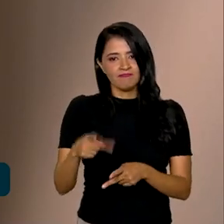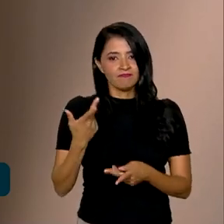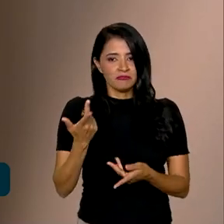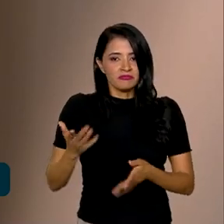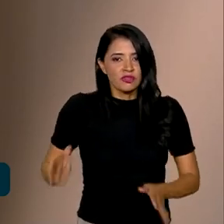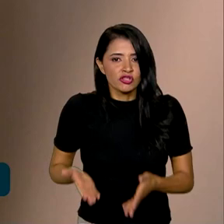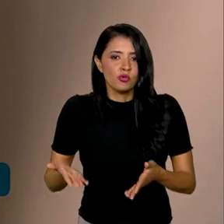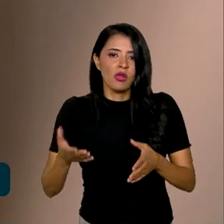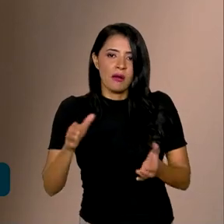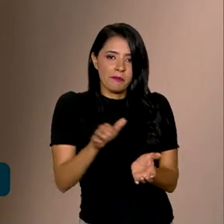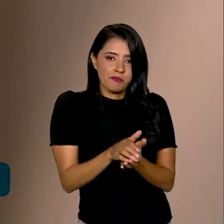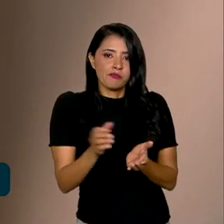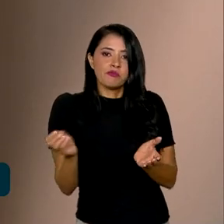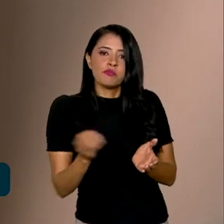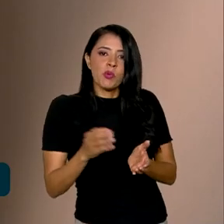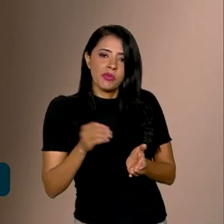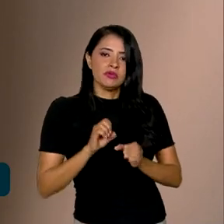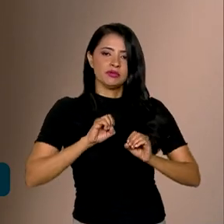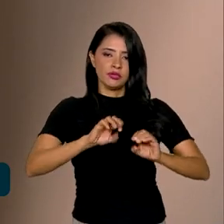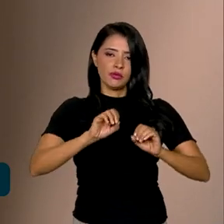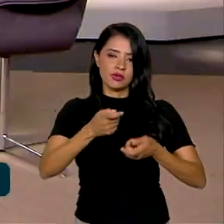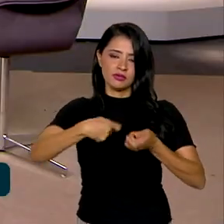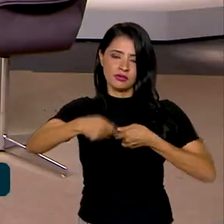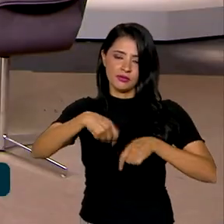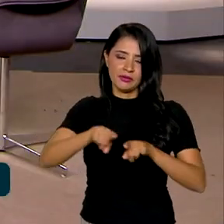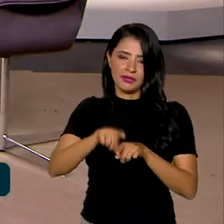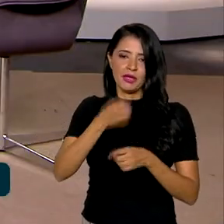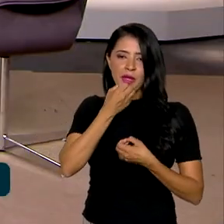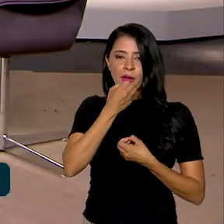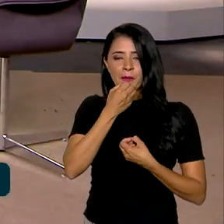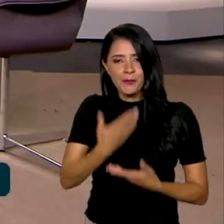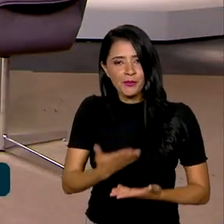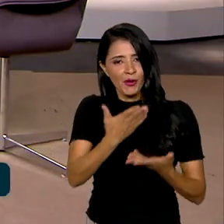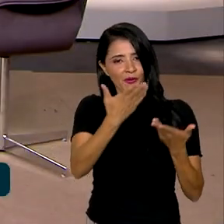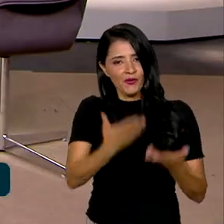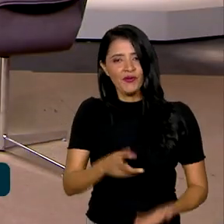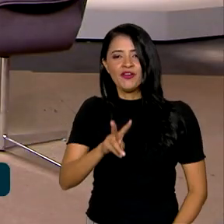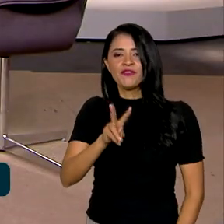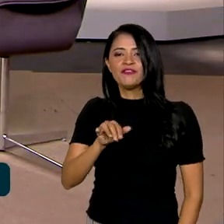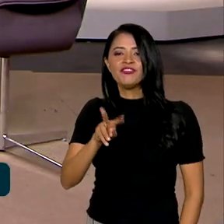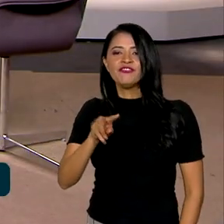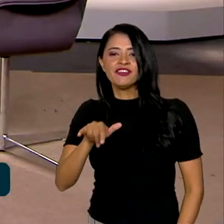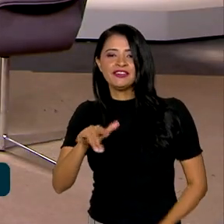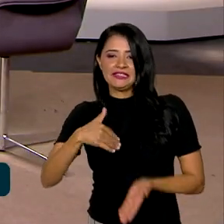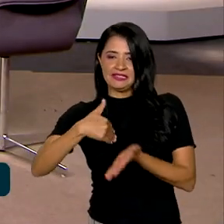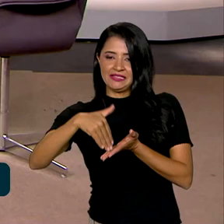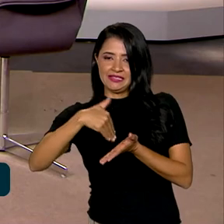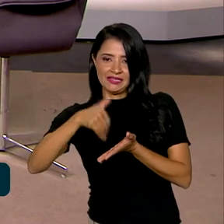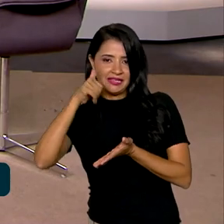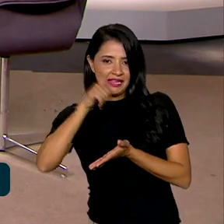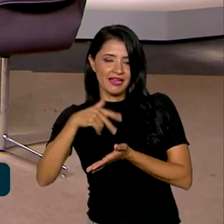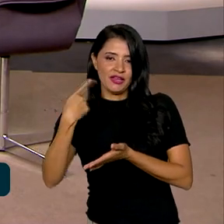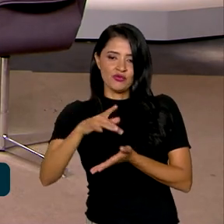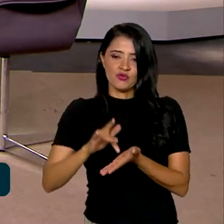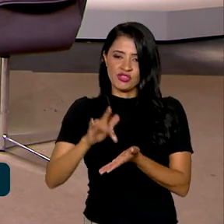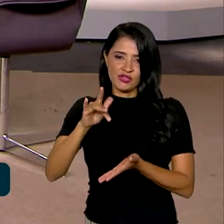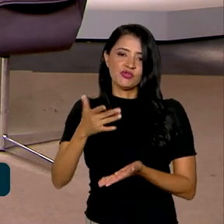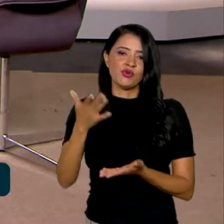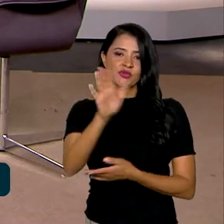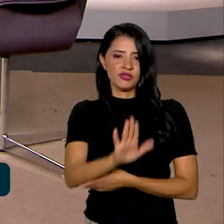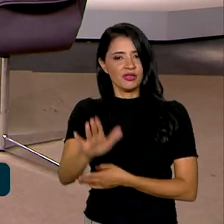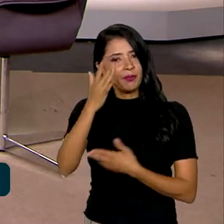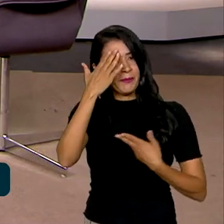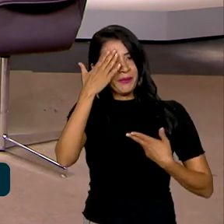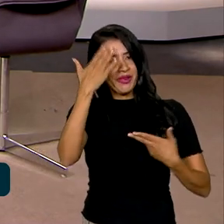poupança e estimular a educação financeira. Muito bom. Viviane Silva Vargas, secretária adjunta do Tesouro Nacional, muito obrigado